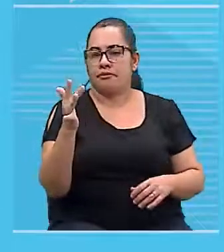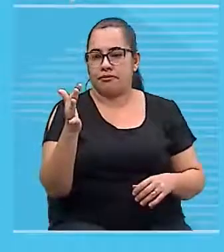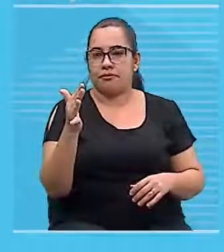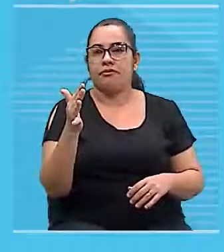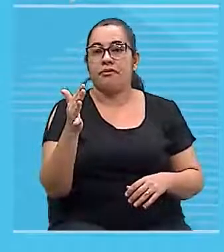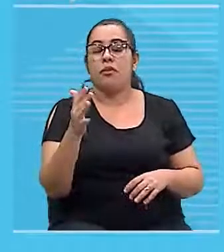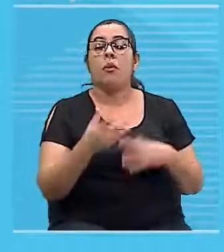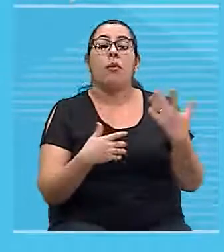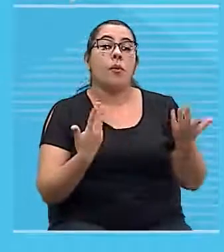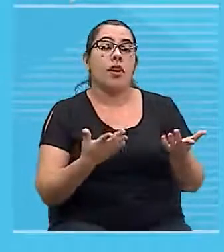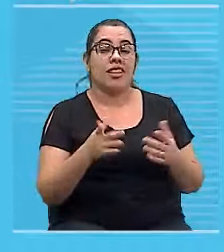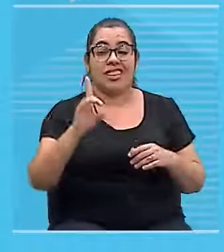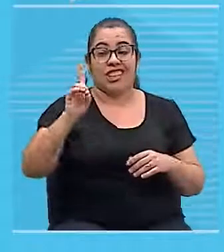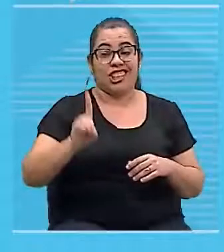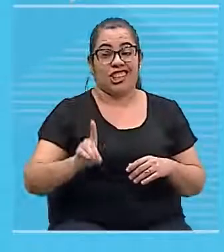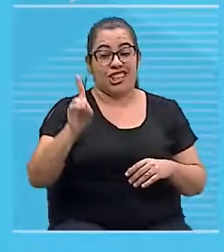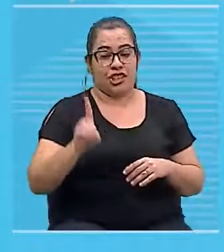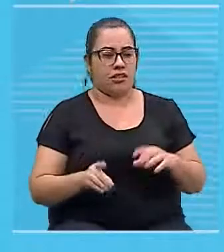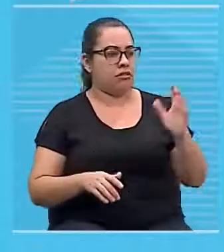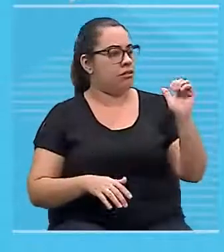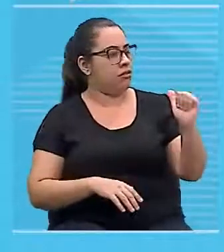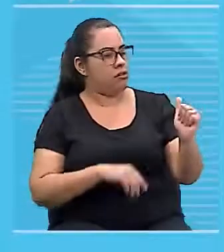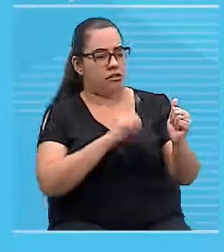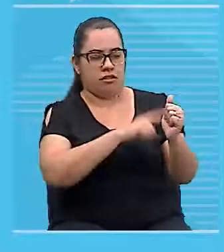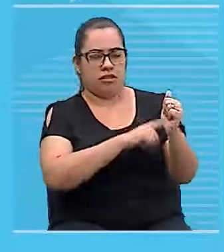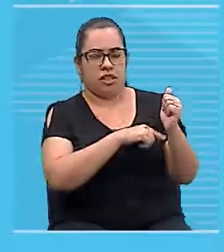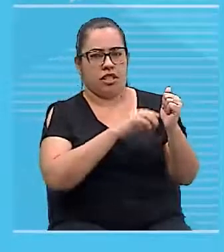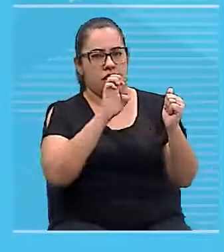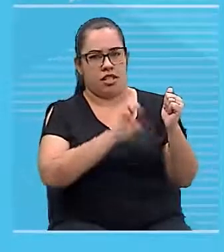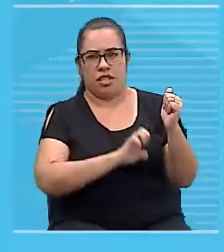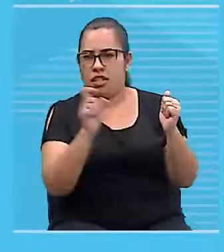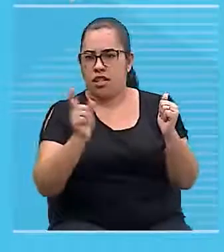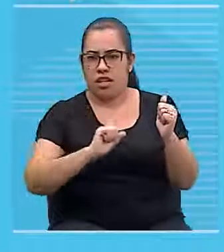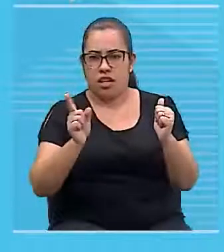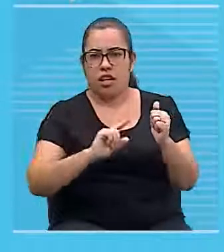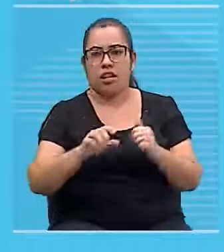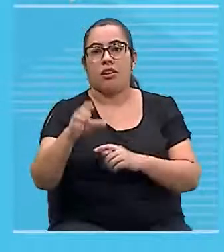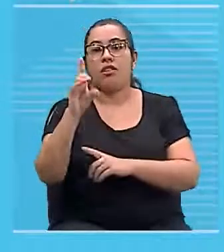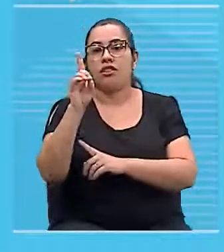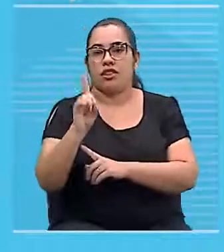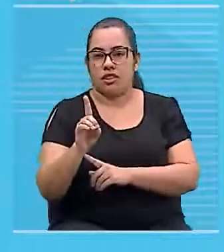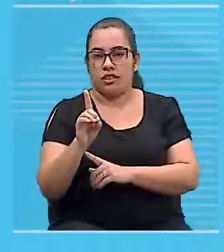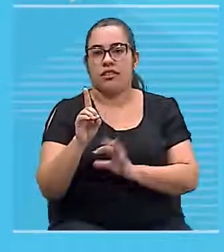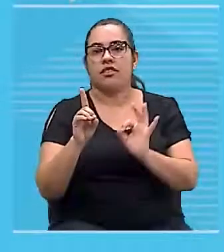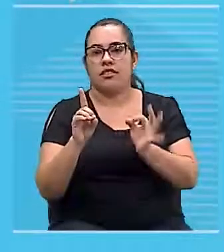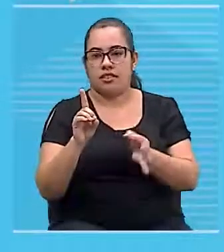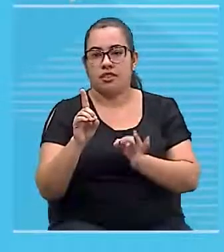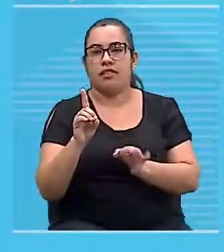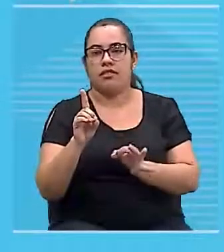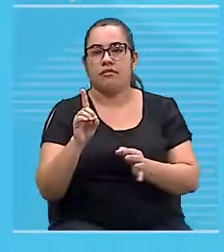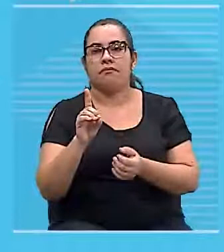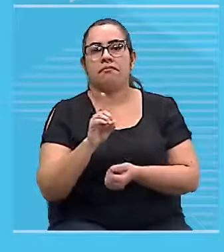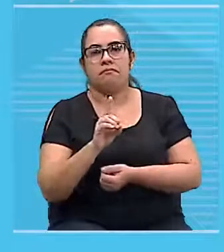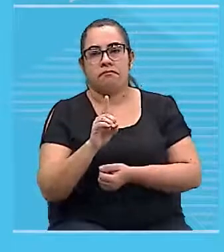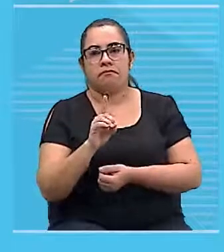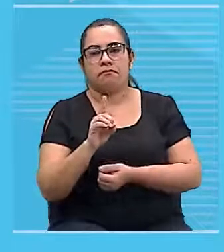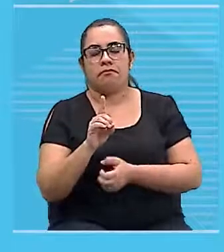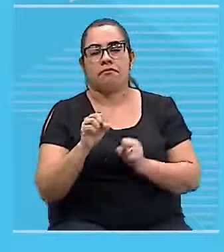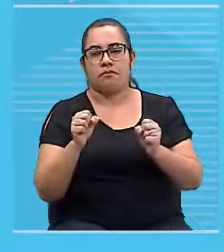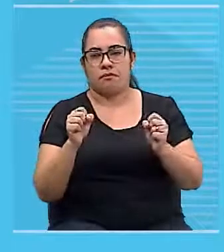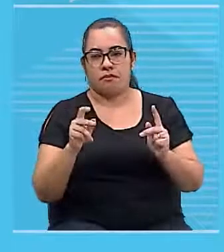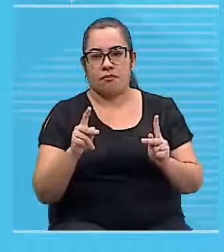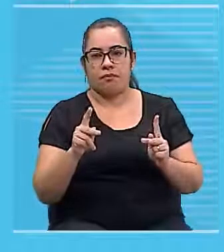da regra é regra da mão direita, não posso usar a mão esquerda. Então, tenho que usar a mão direita